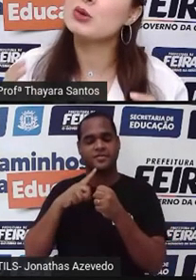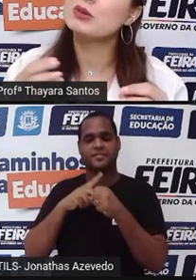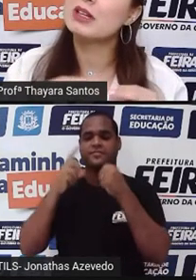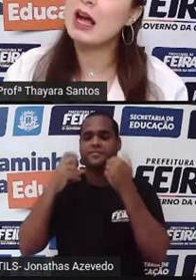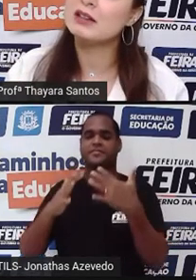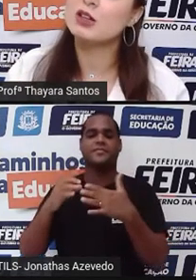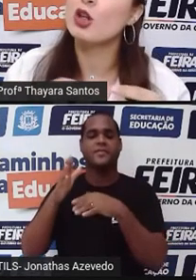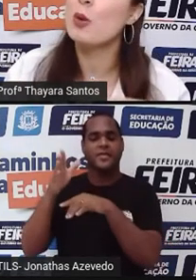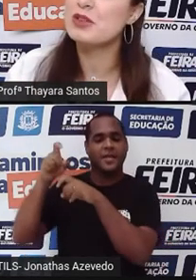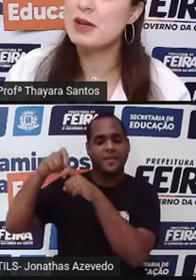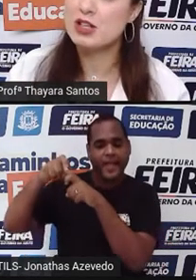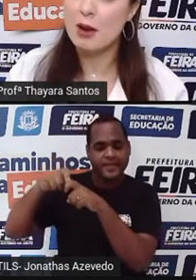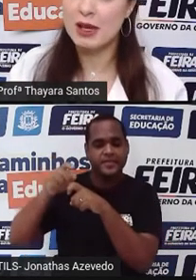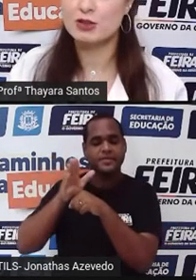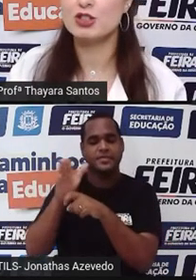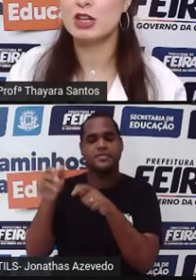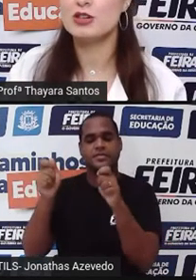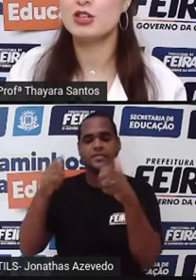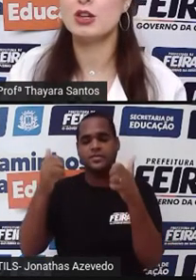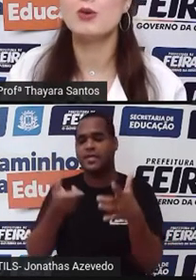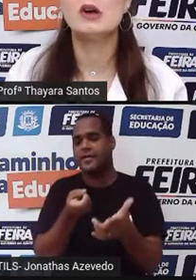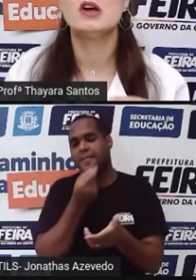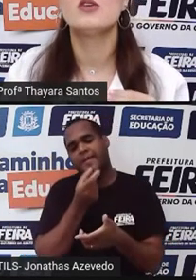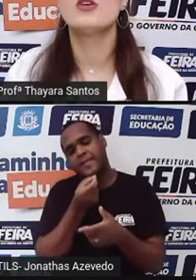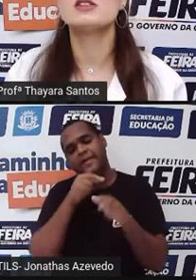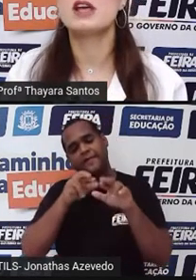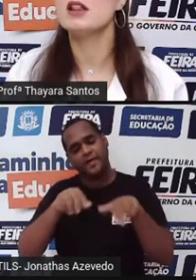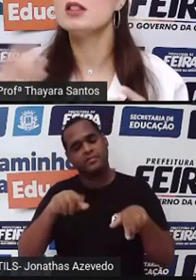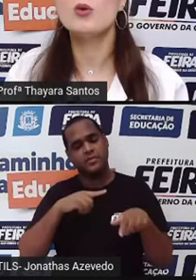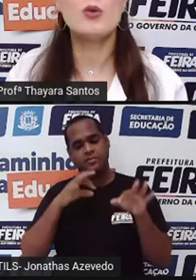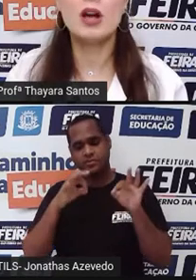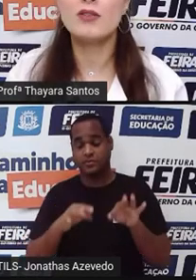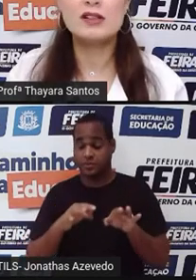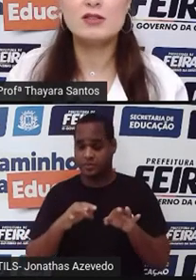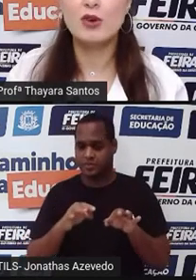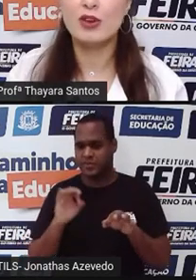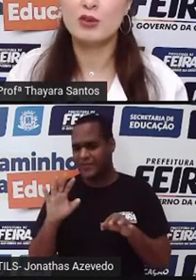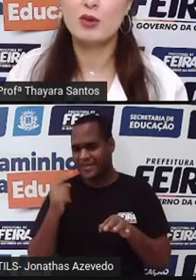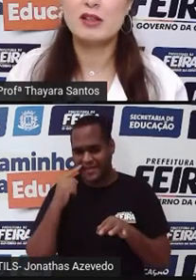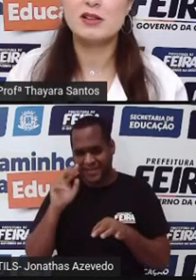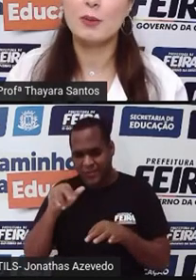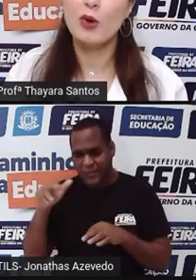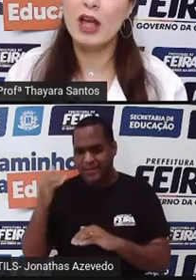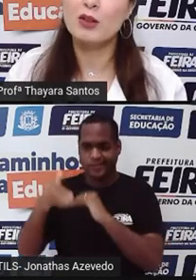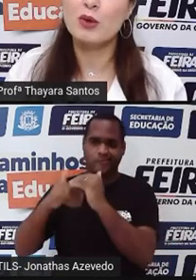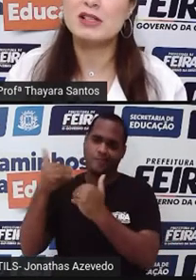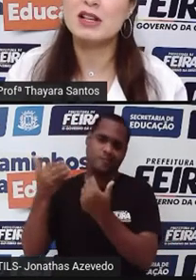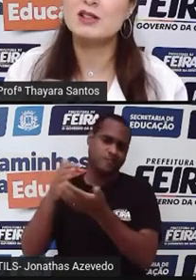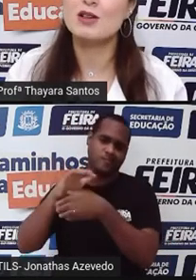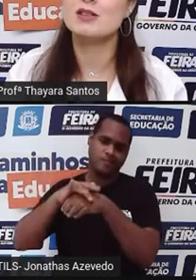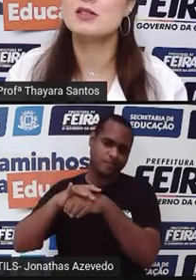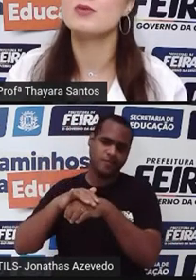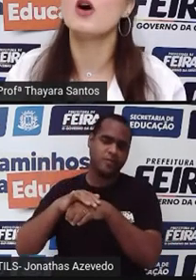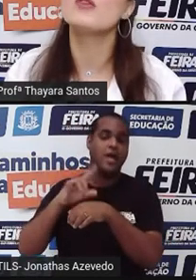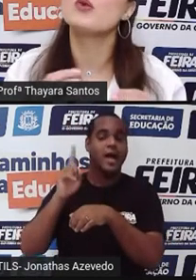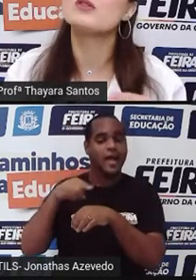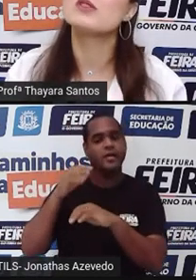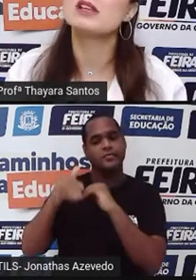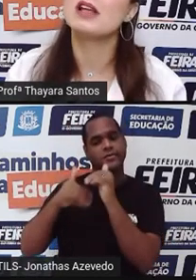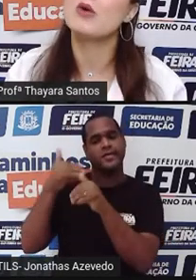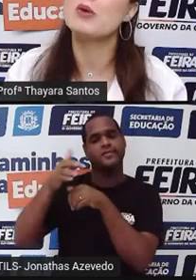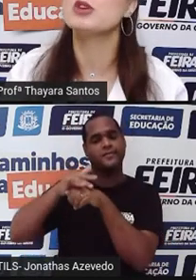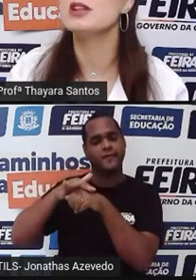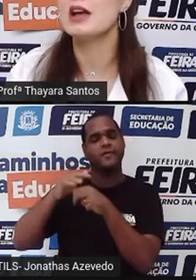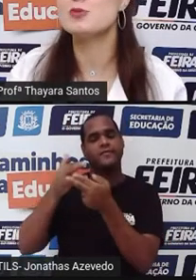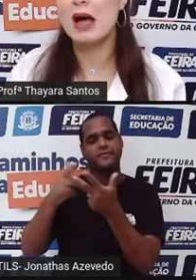no médico, trata, toma os medicamentos direitinho, você nunca vai desenvolver a doença. Porque a doença, ela só se desenvolve quando